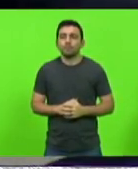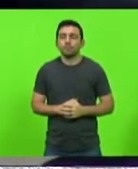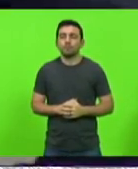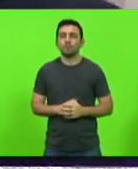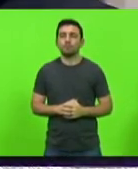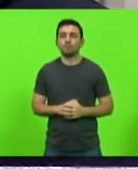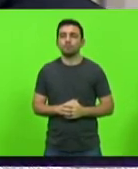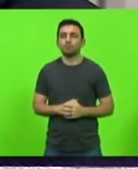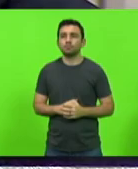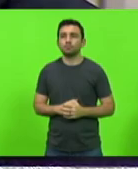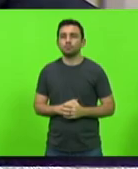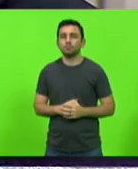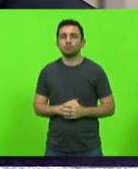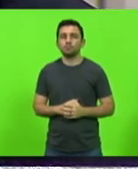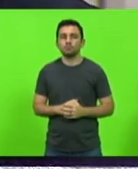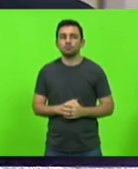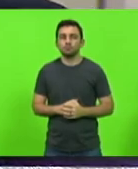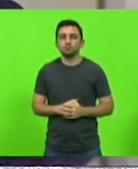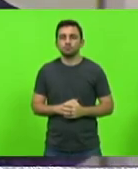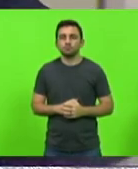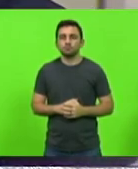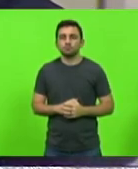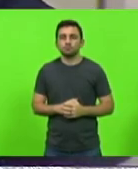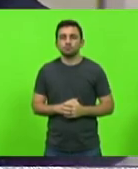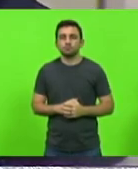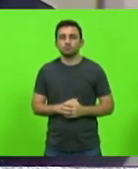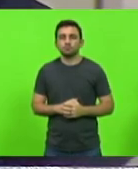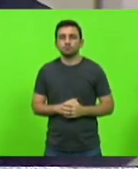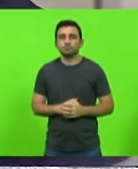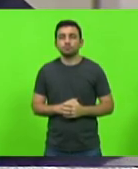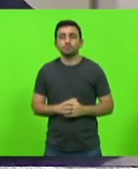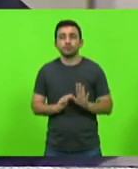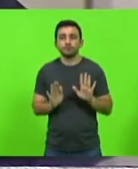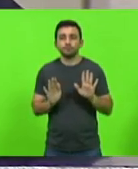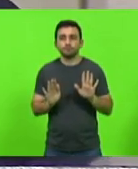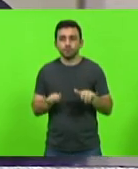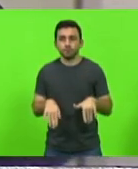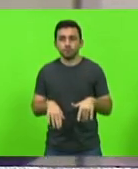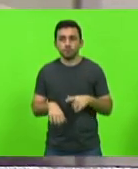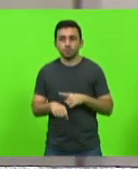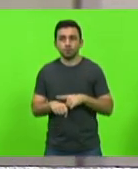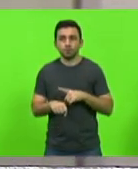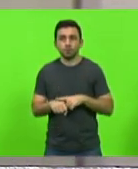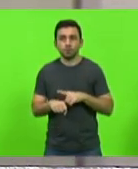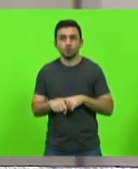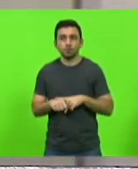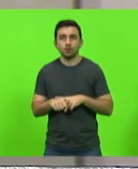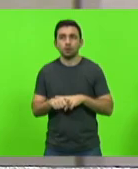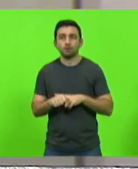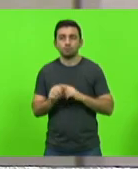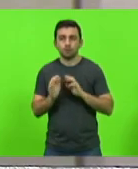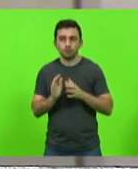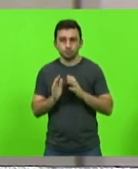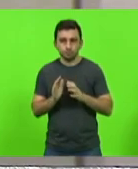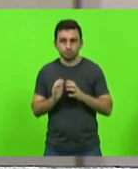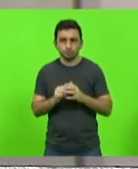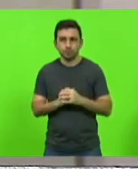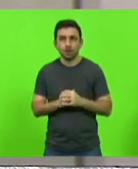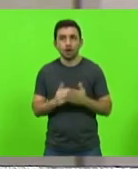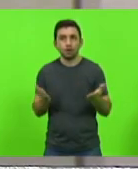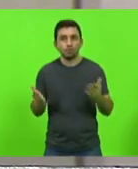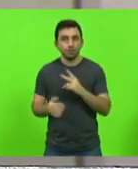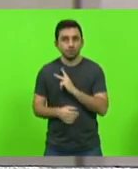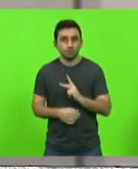obrigado deputado Silvio Drevich finalizando o horário destinado aos partidos políticos esta